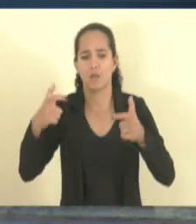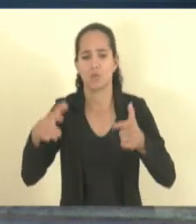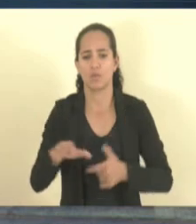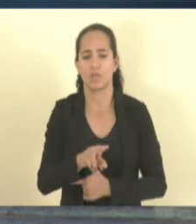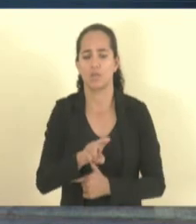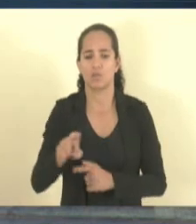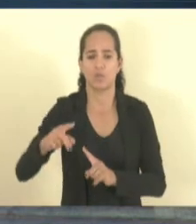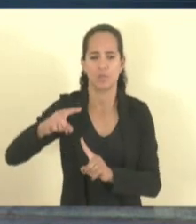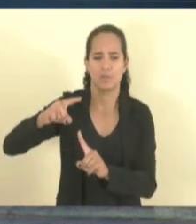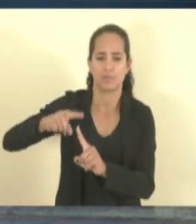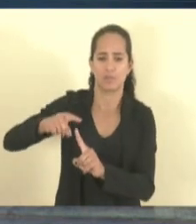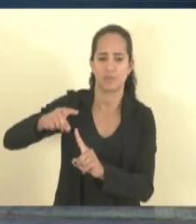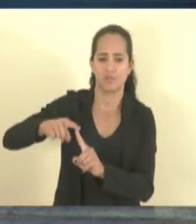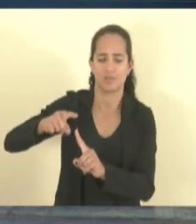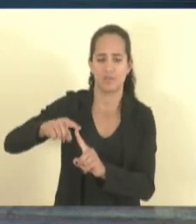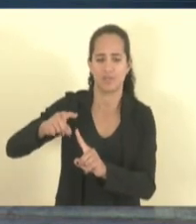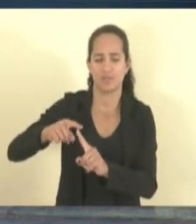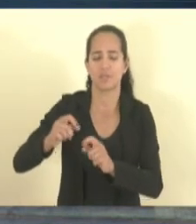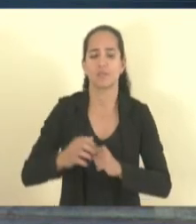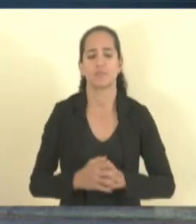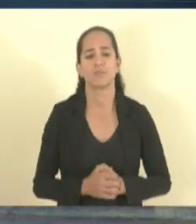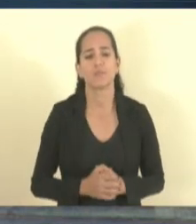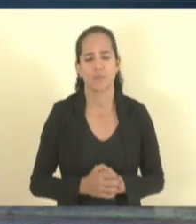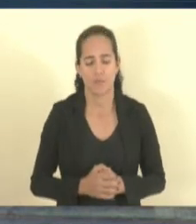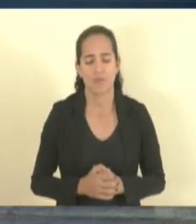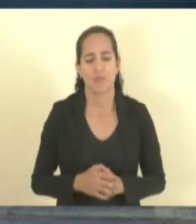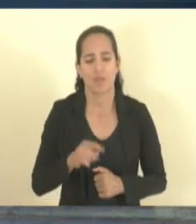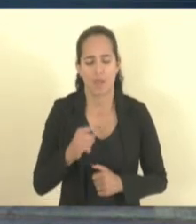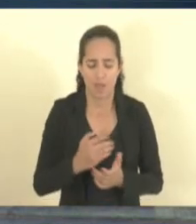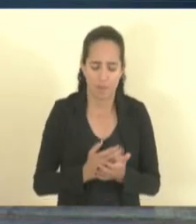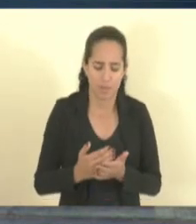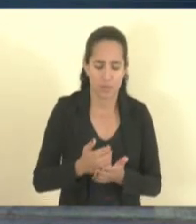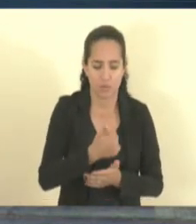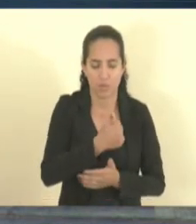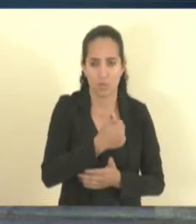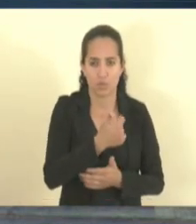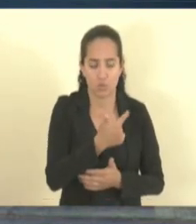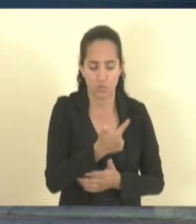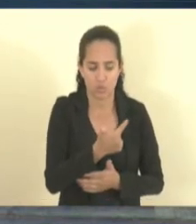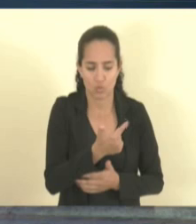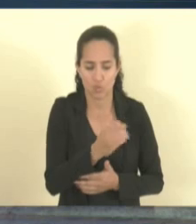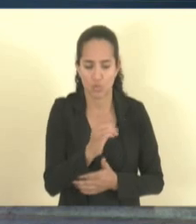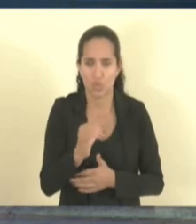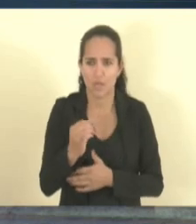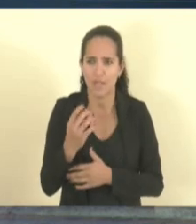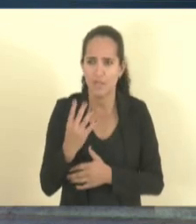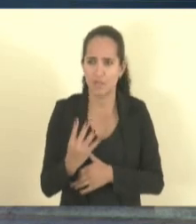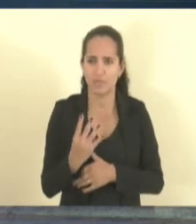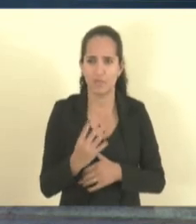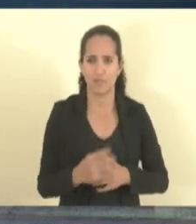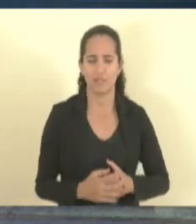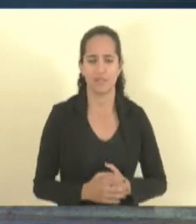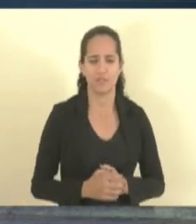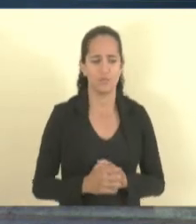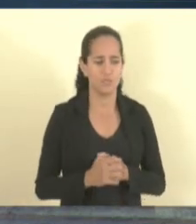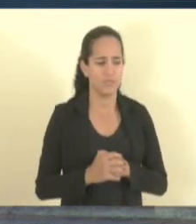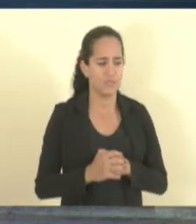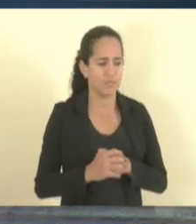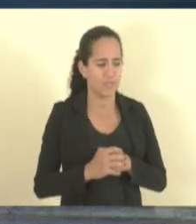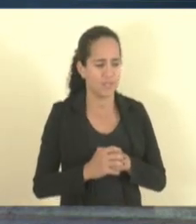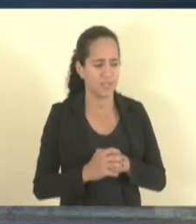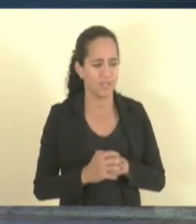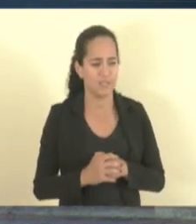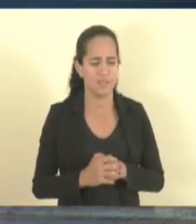a partir de 2004, que tiveram as inaugurações simultaneamente, praticamente,